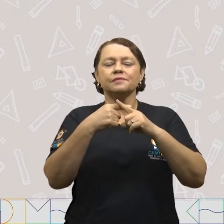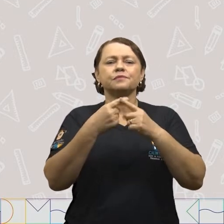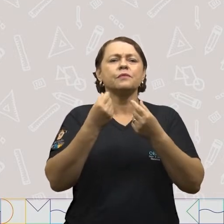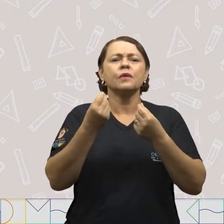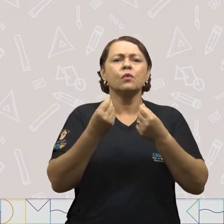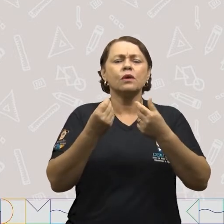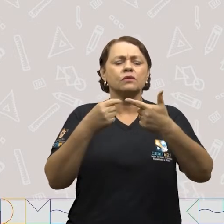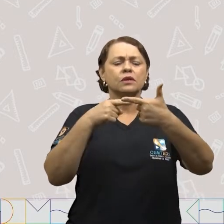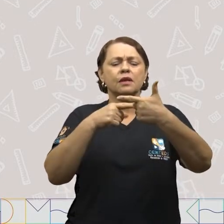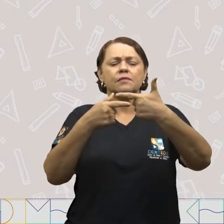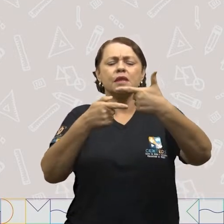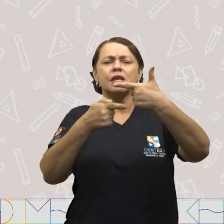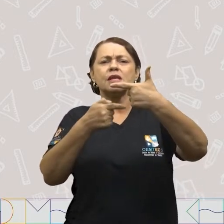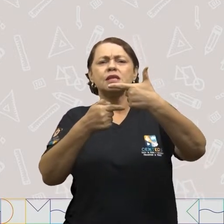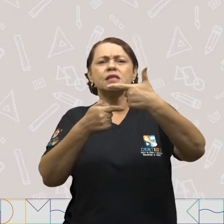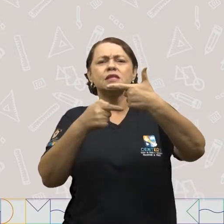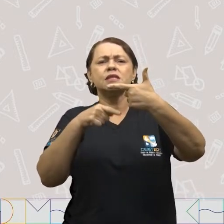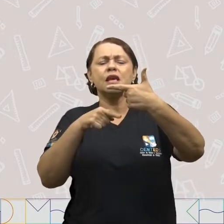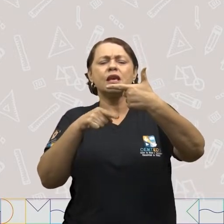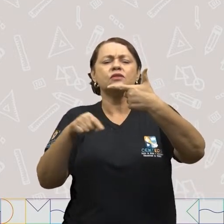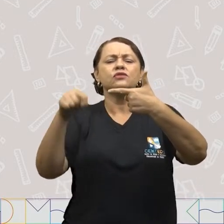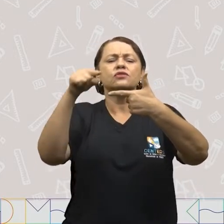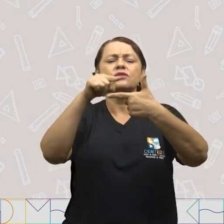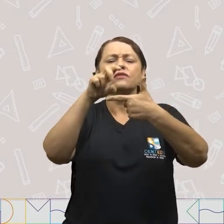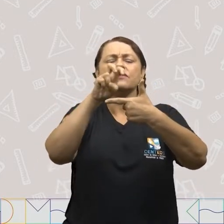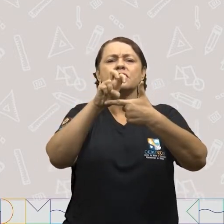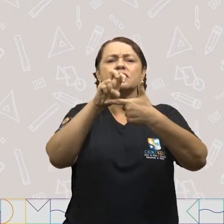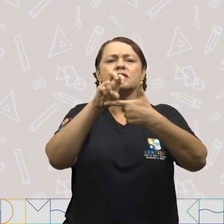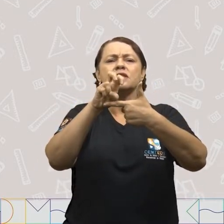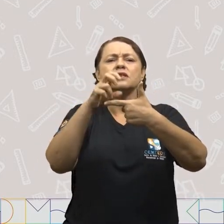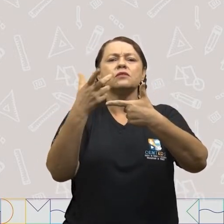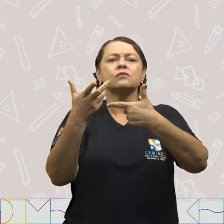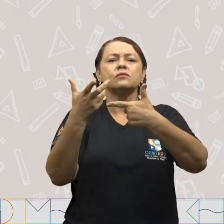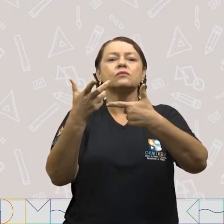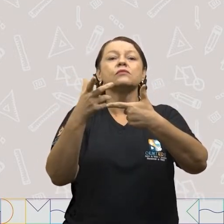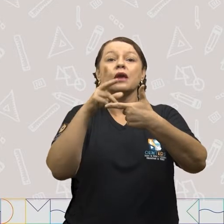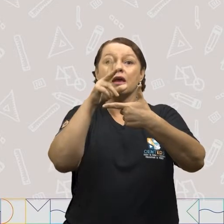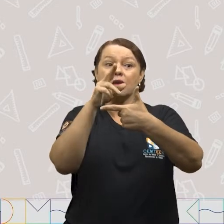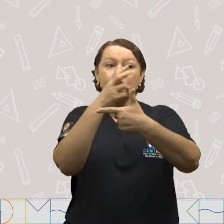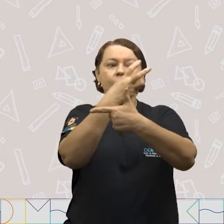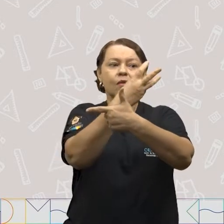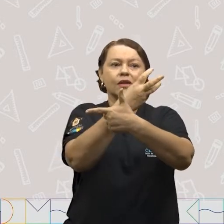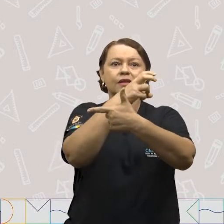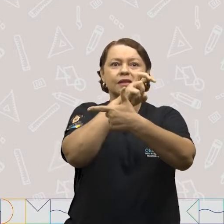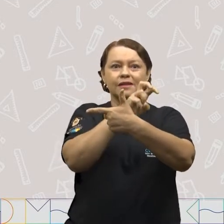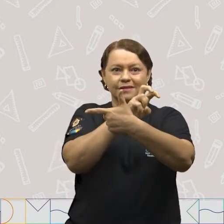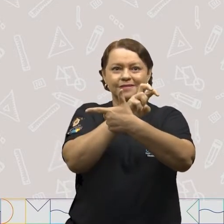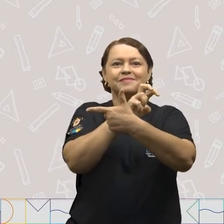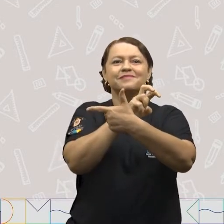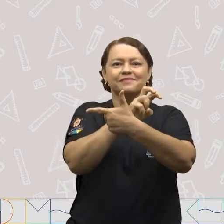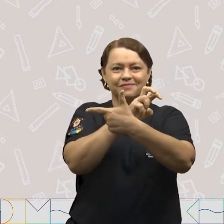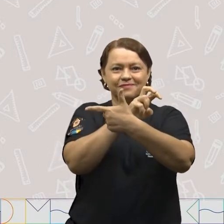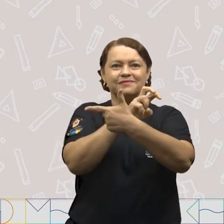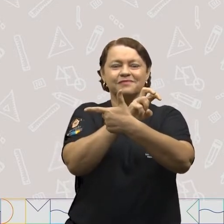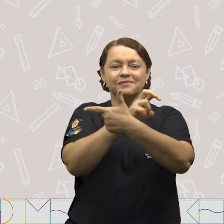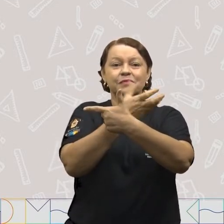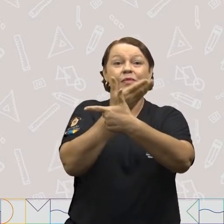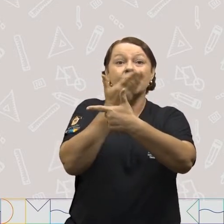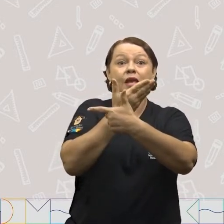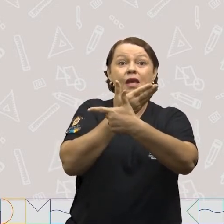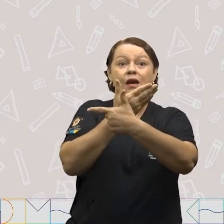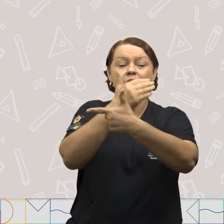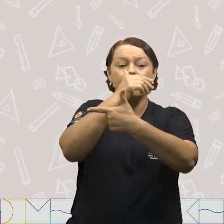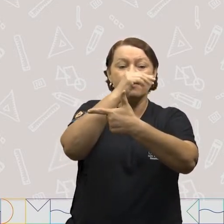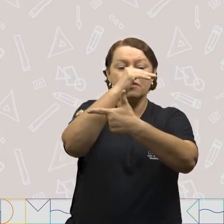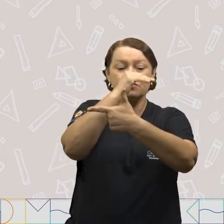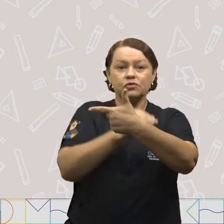Quanto que é sete vezes cinco? Vai ser igual a trinta e cinco. E vamos agora fazer a